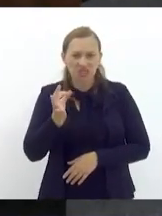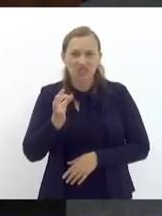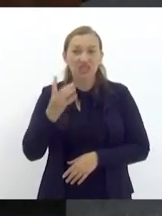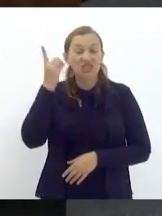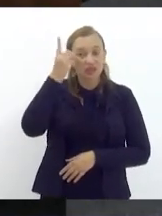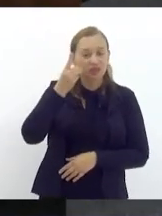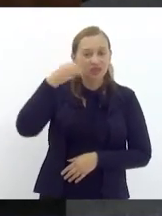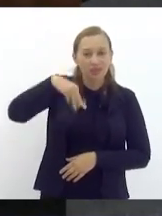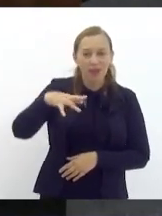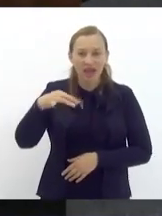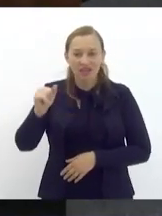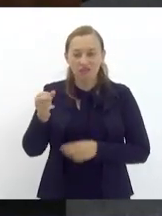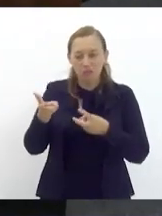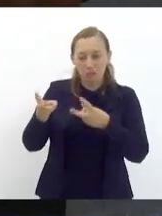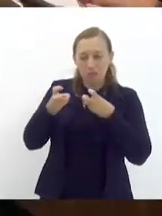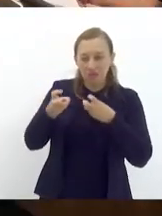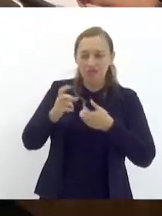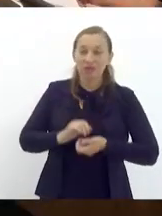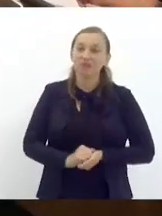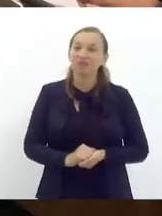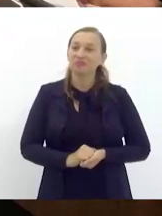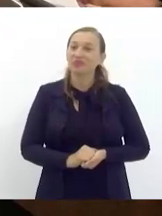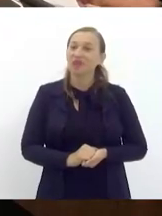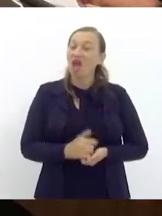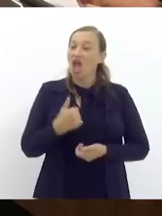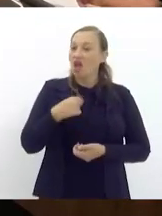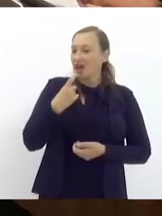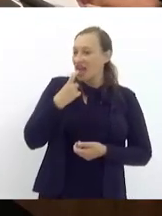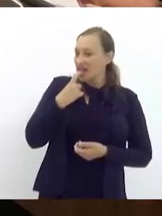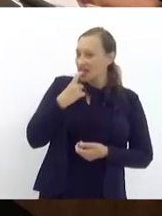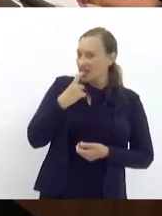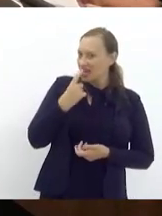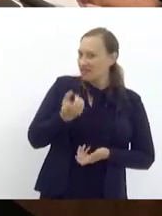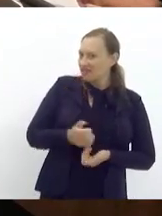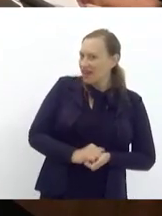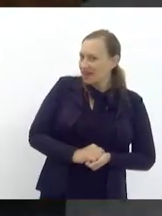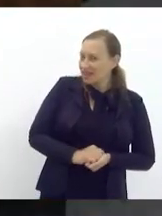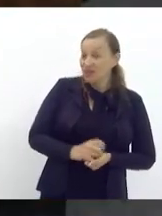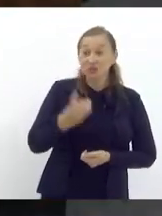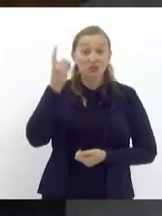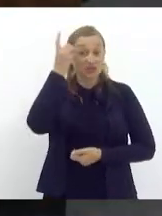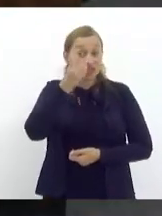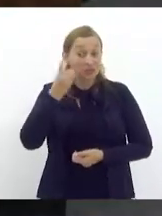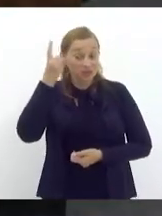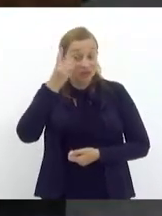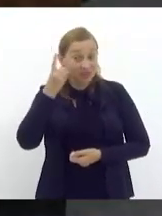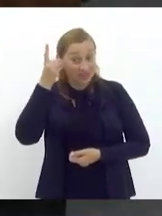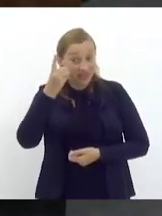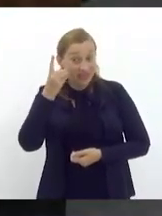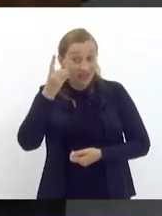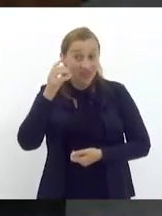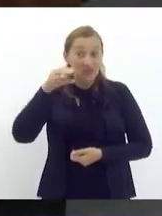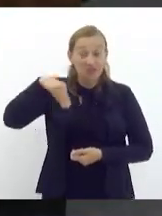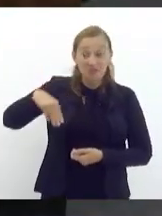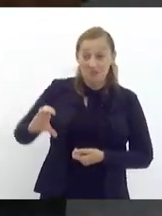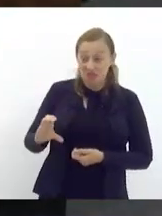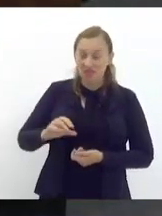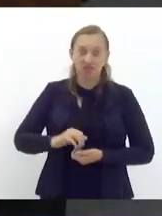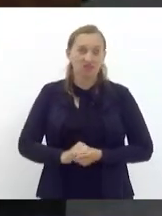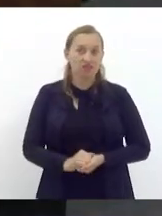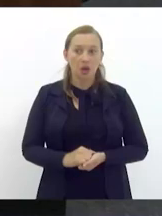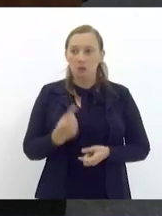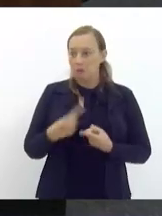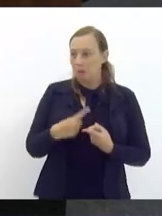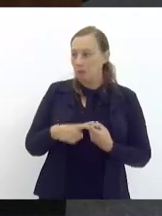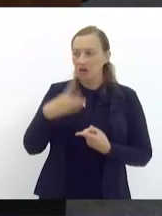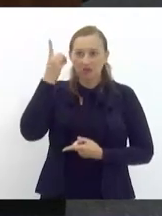percebeu eu fiquei com inveja do deputado Carlos Mink porque